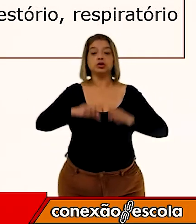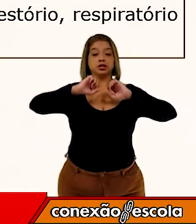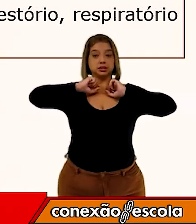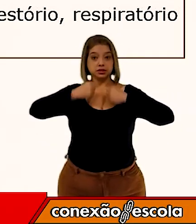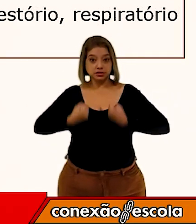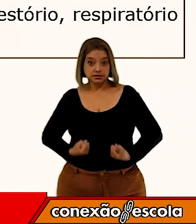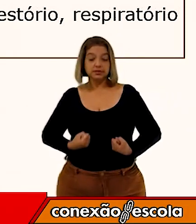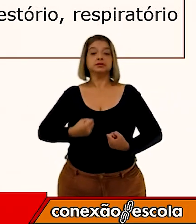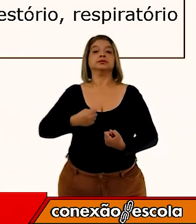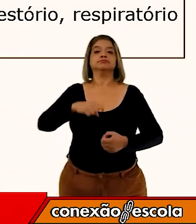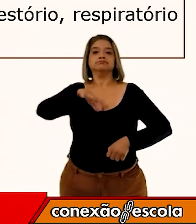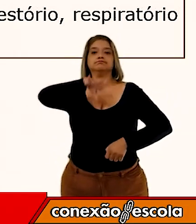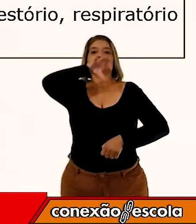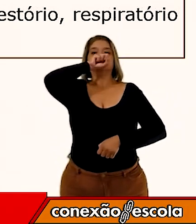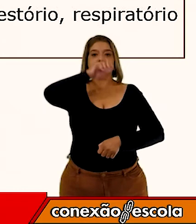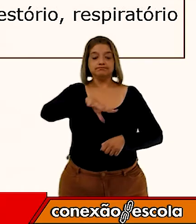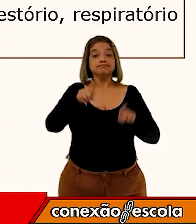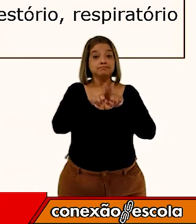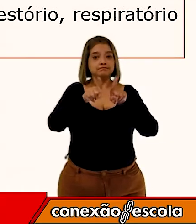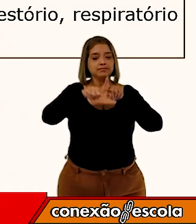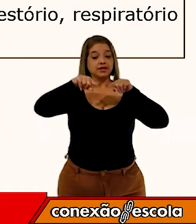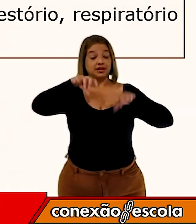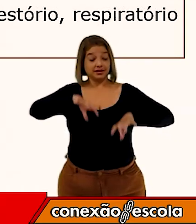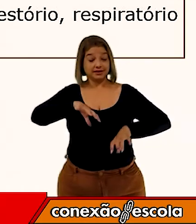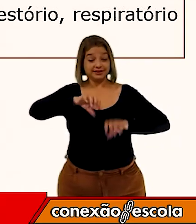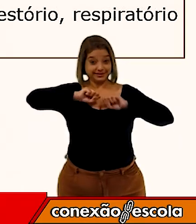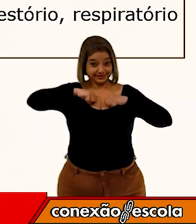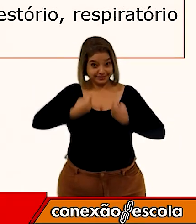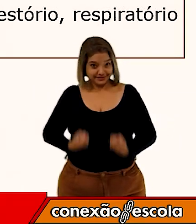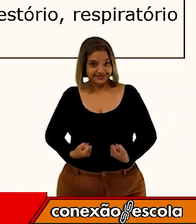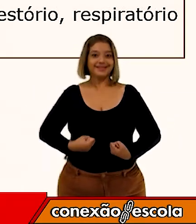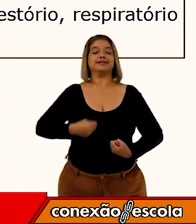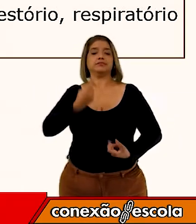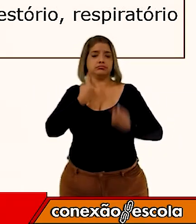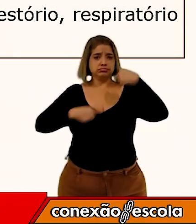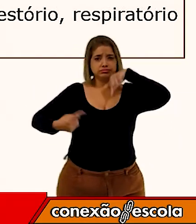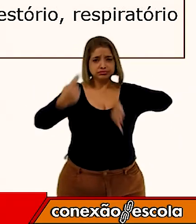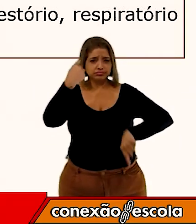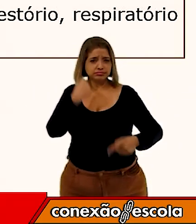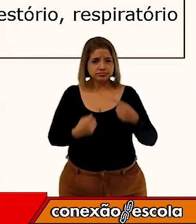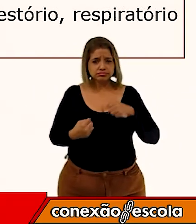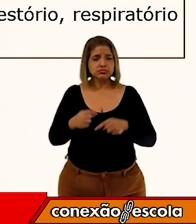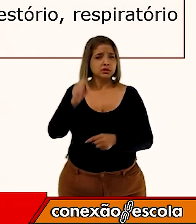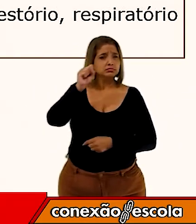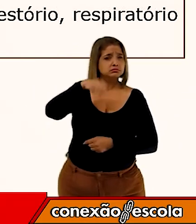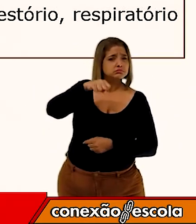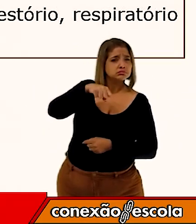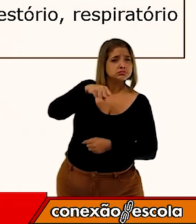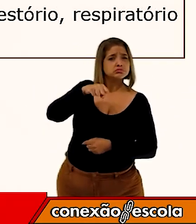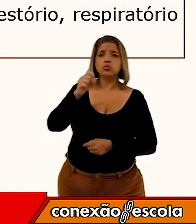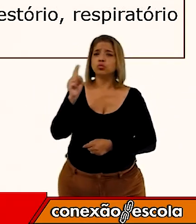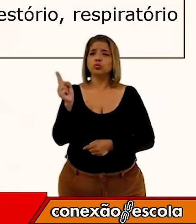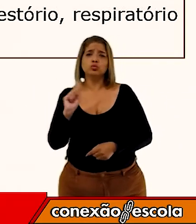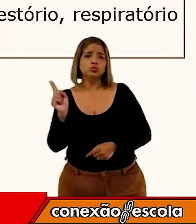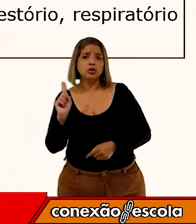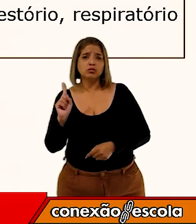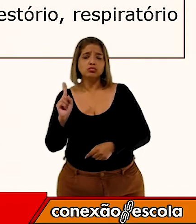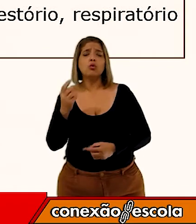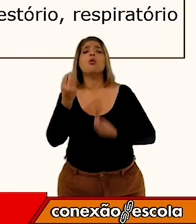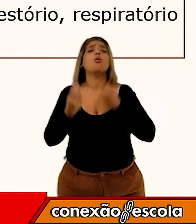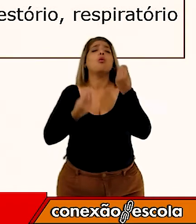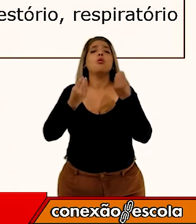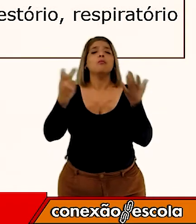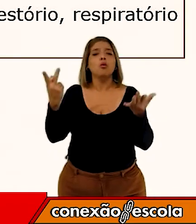e circulatório? Sim ou não? Como isso acontece? Qual a função de